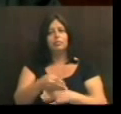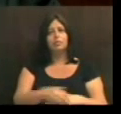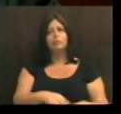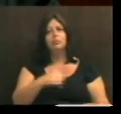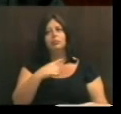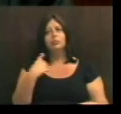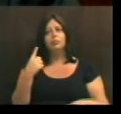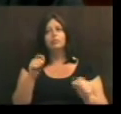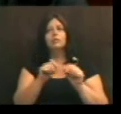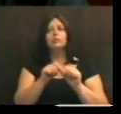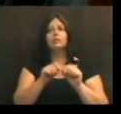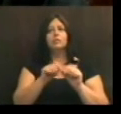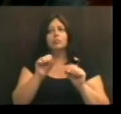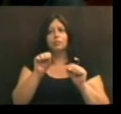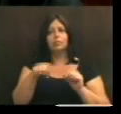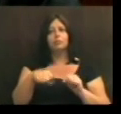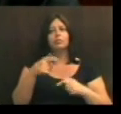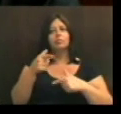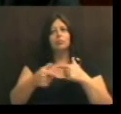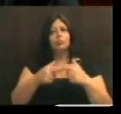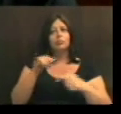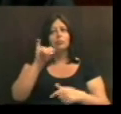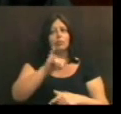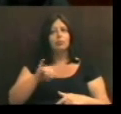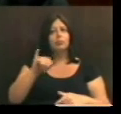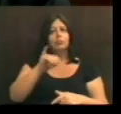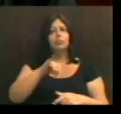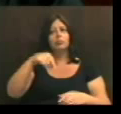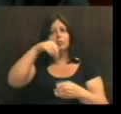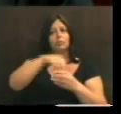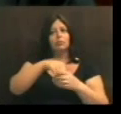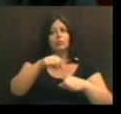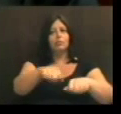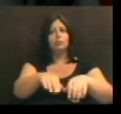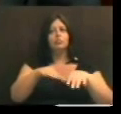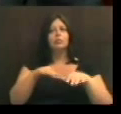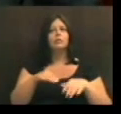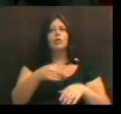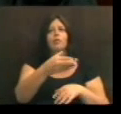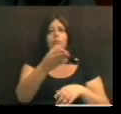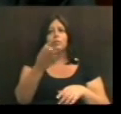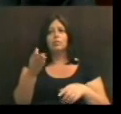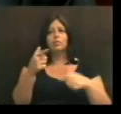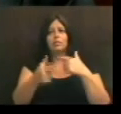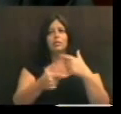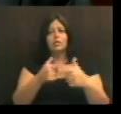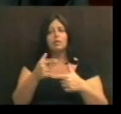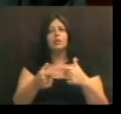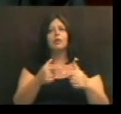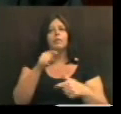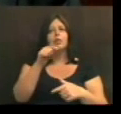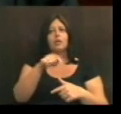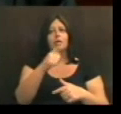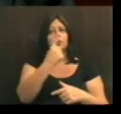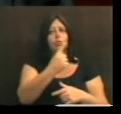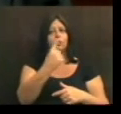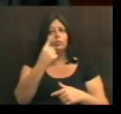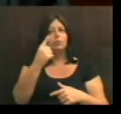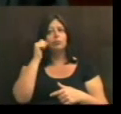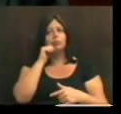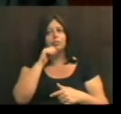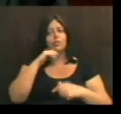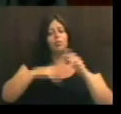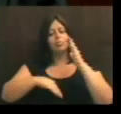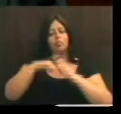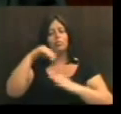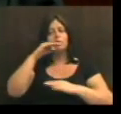nós fazemos, sim, um importante trabalho dentro dessa casa. Vocês que trabalham aqui nos bastidores, cada uma construindo,